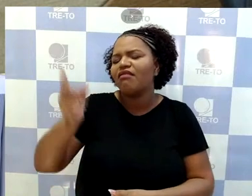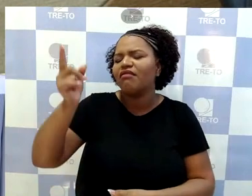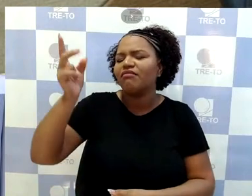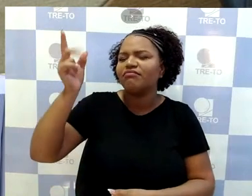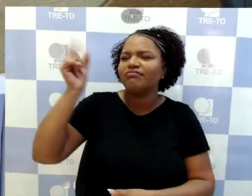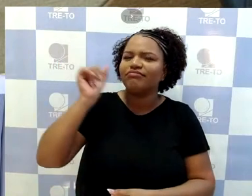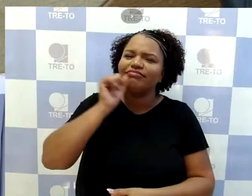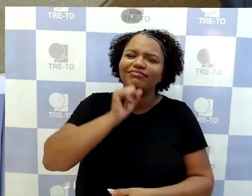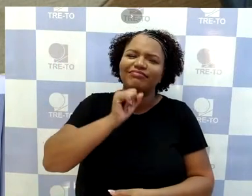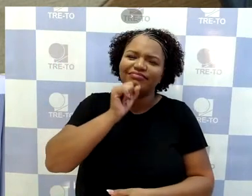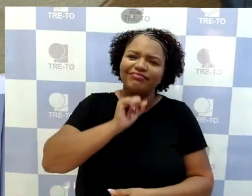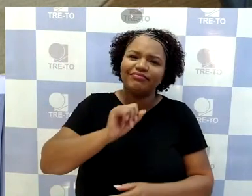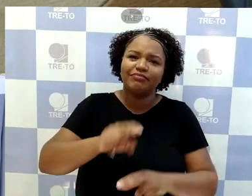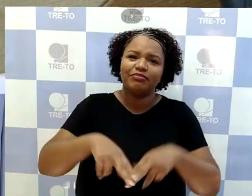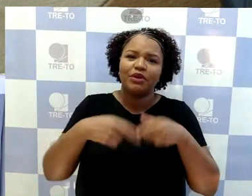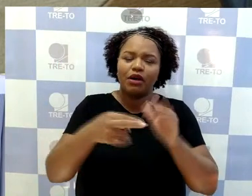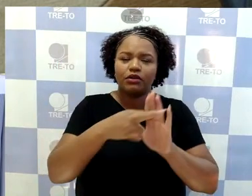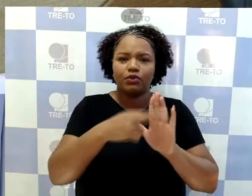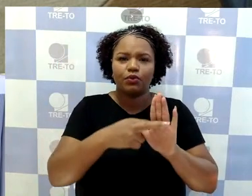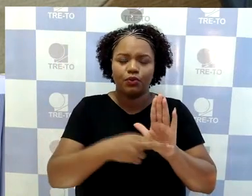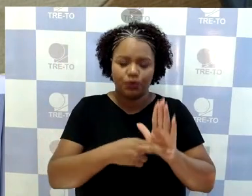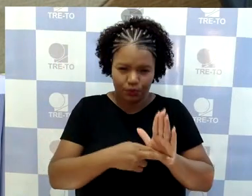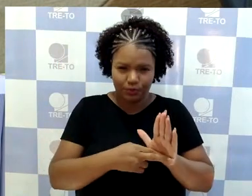Pelas normativas aqui, ela